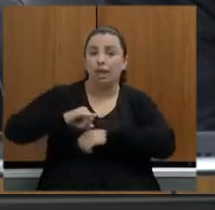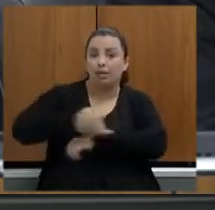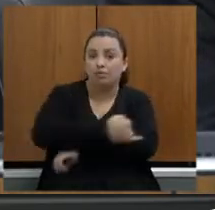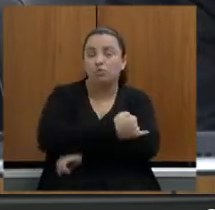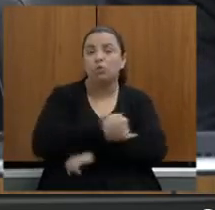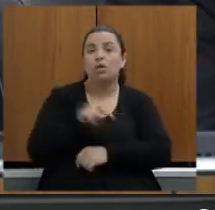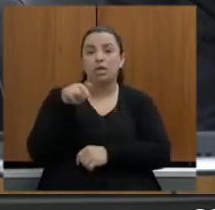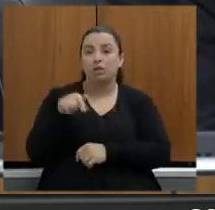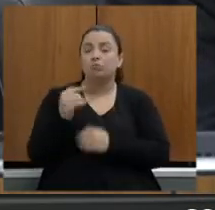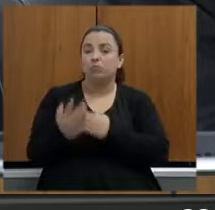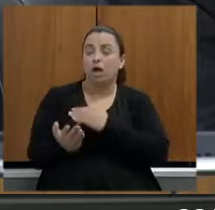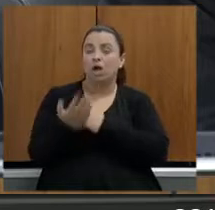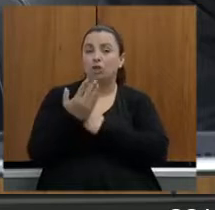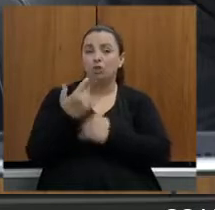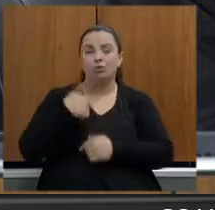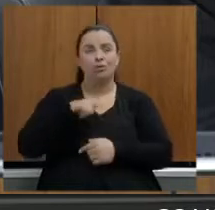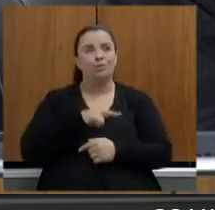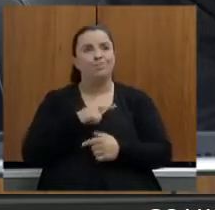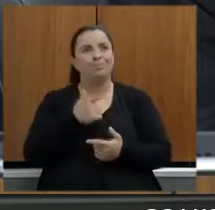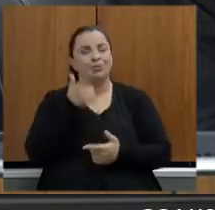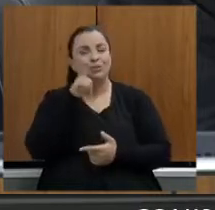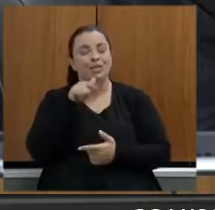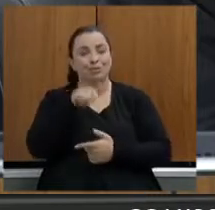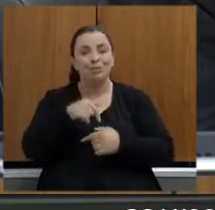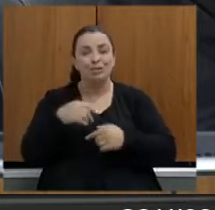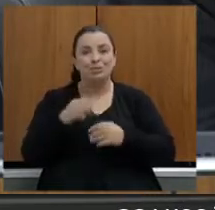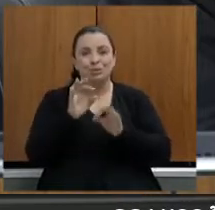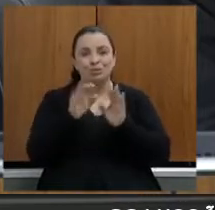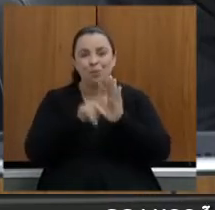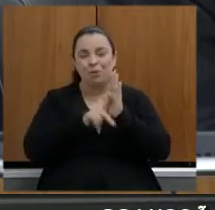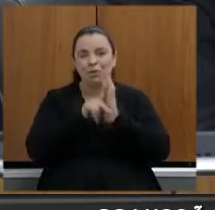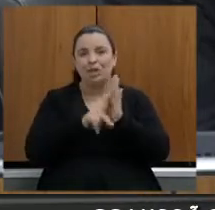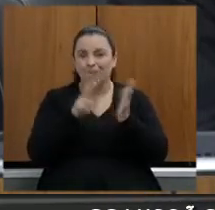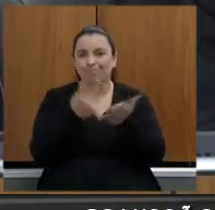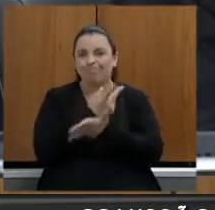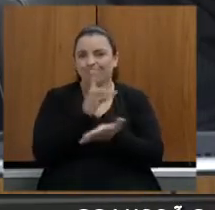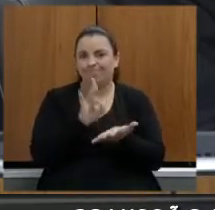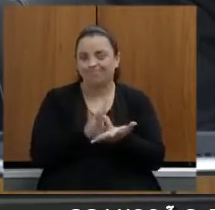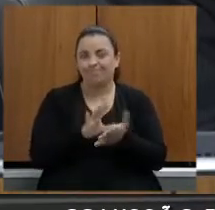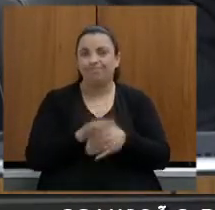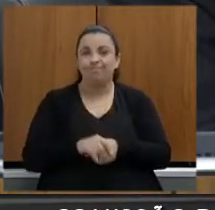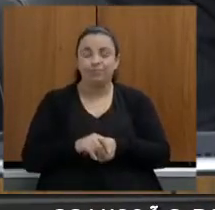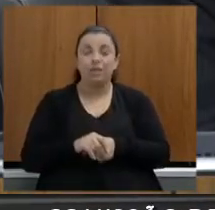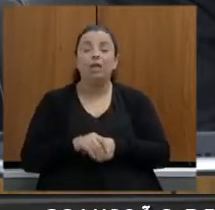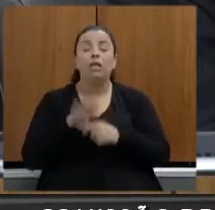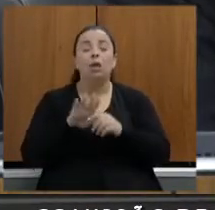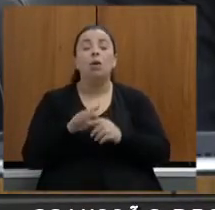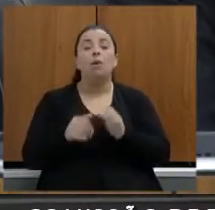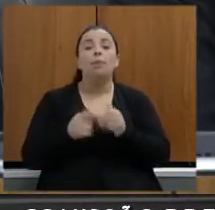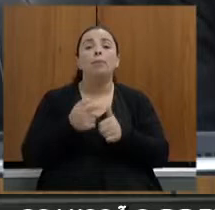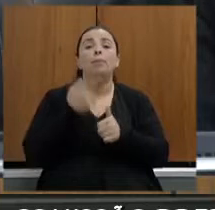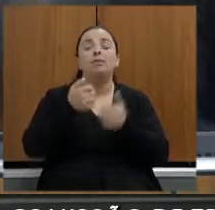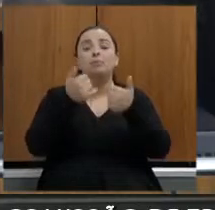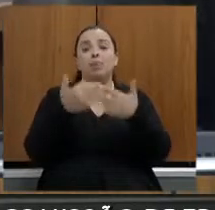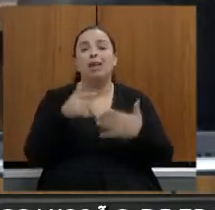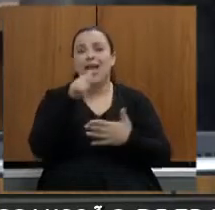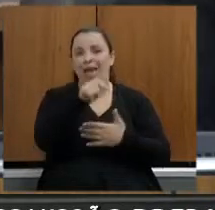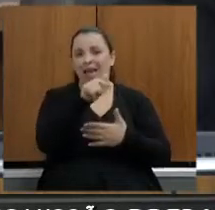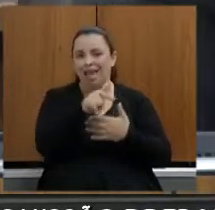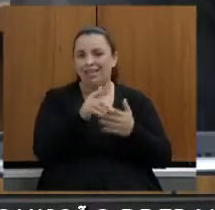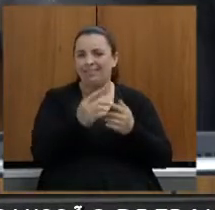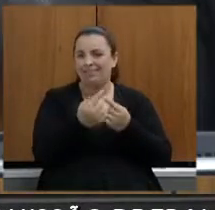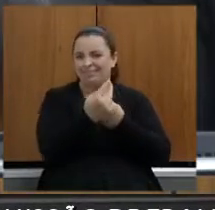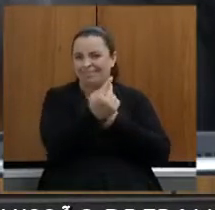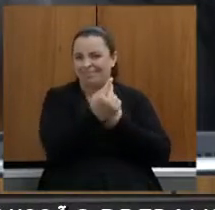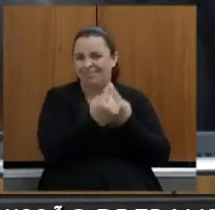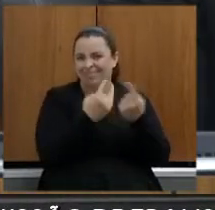ajuda demais a viabilizar esses projetos queria primeiro como deputado de situação José da Varginha Esmeraldas a boa notícia é